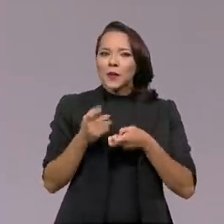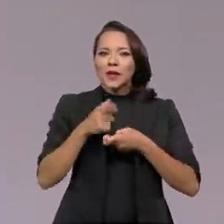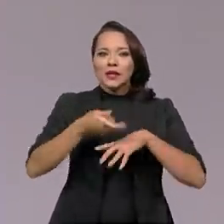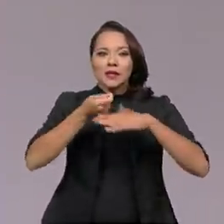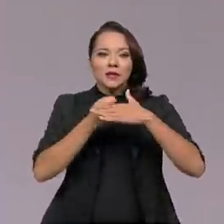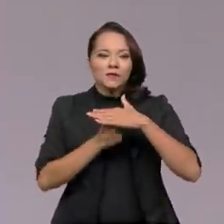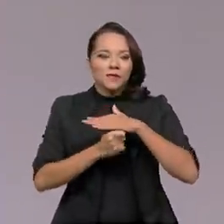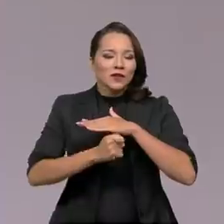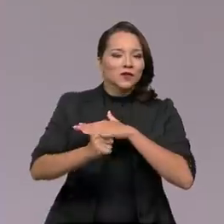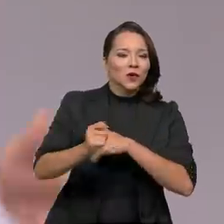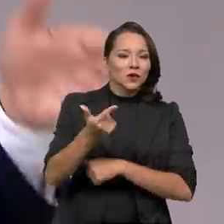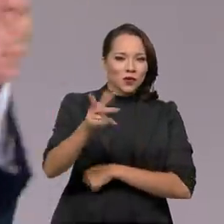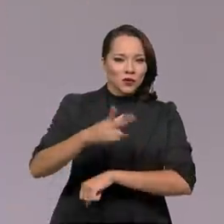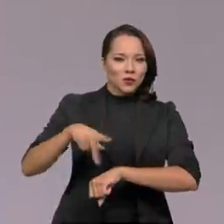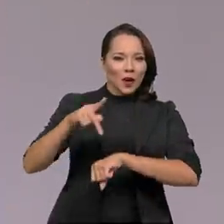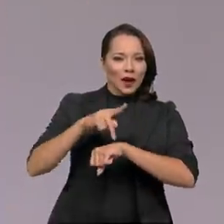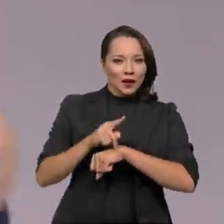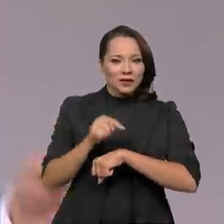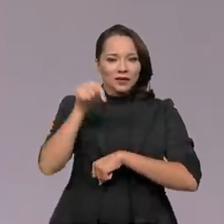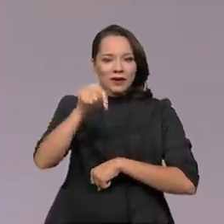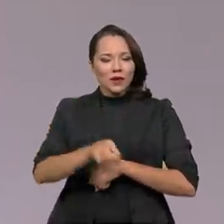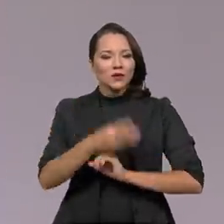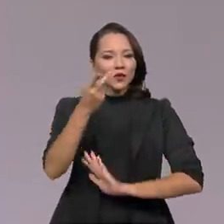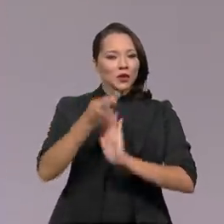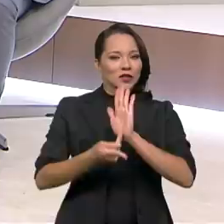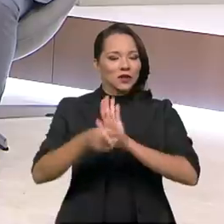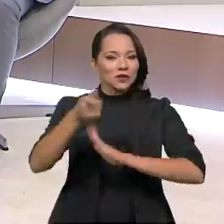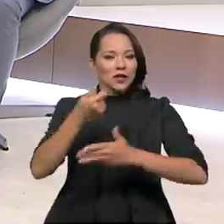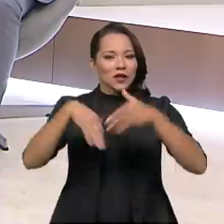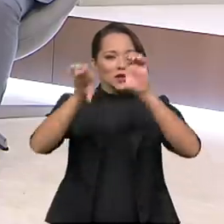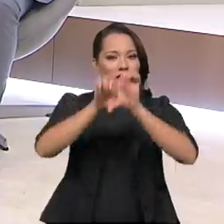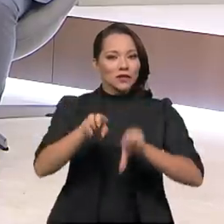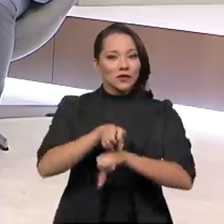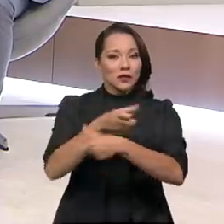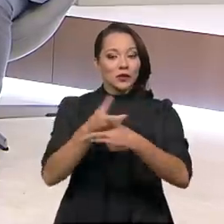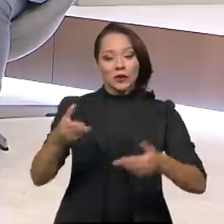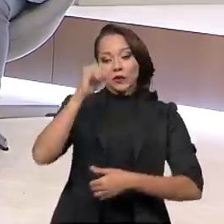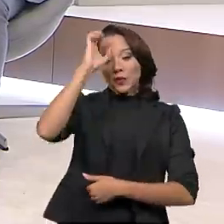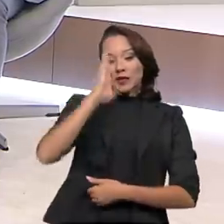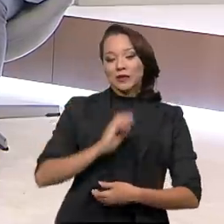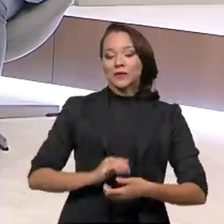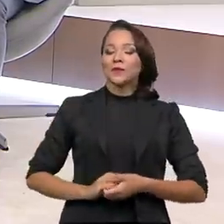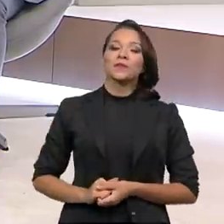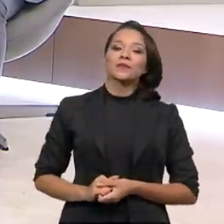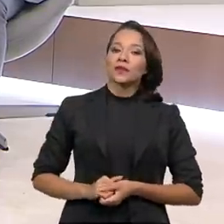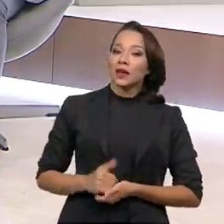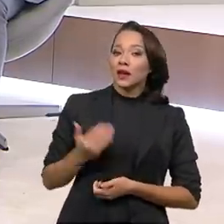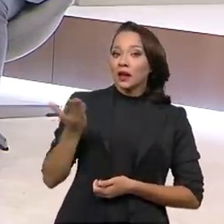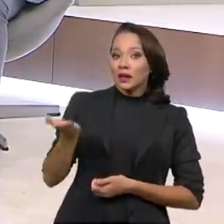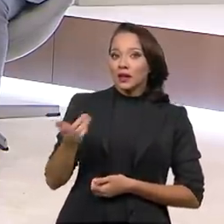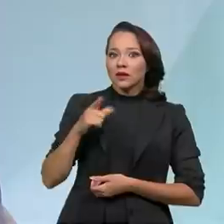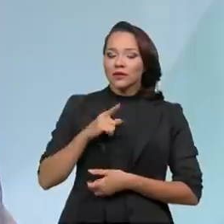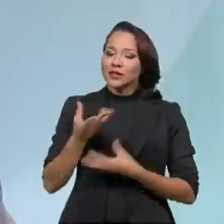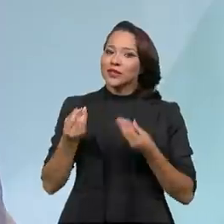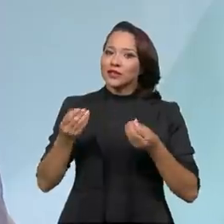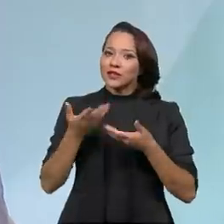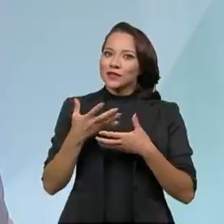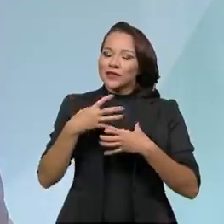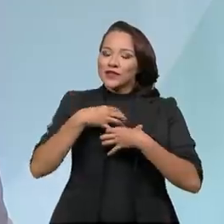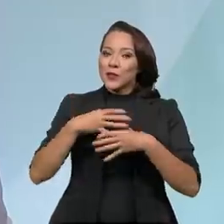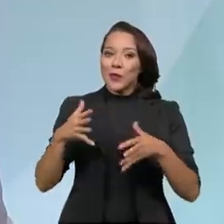investidores estrangeiros na carteira de projetos de infraestrutura brasileira? Paulo, nós saímos desse roadshow muito animados.